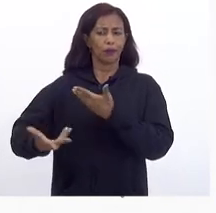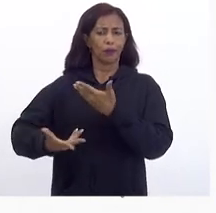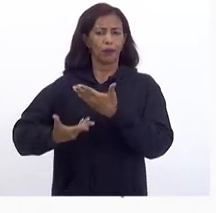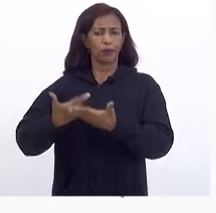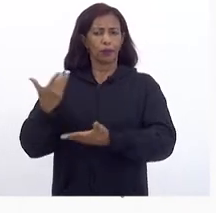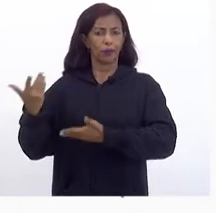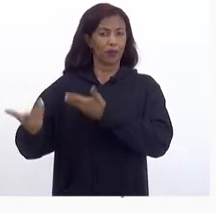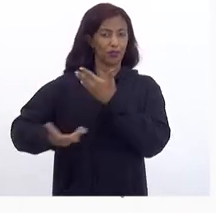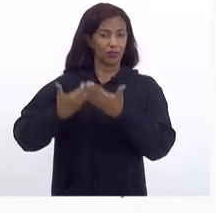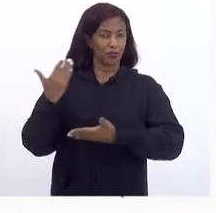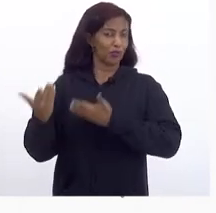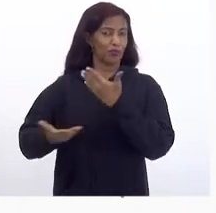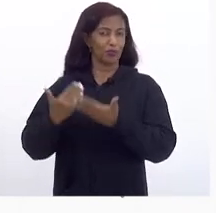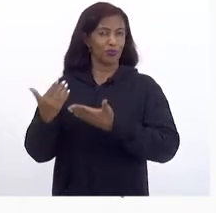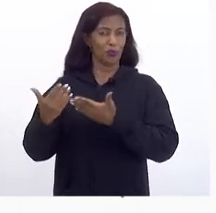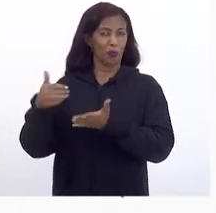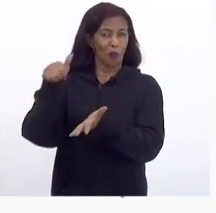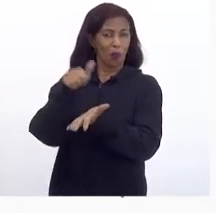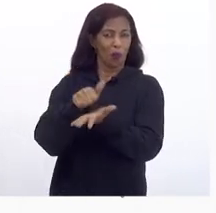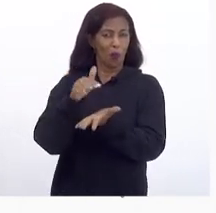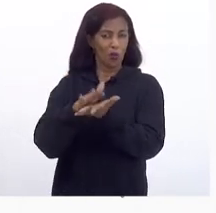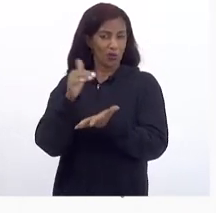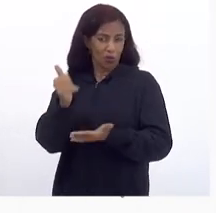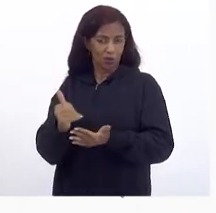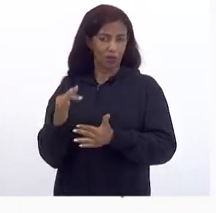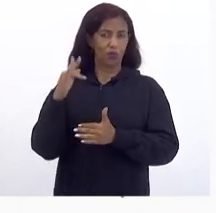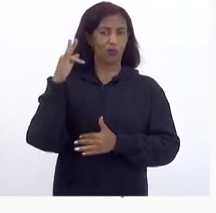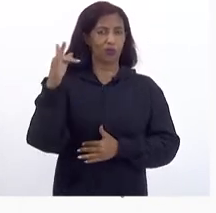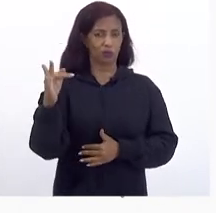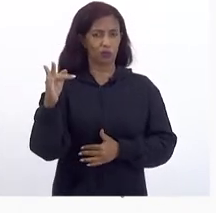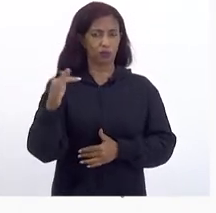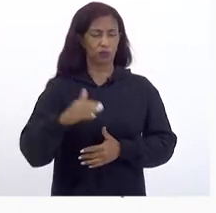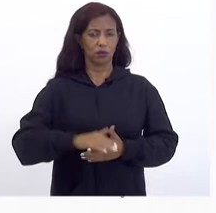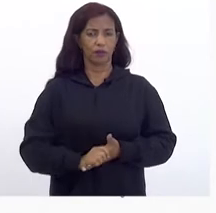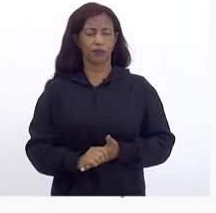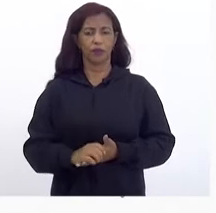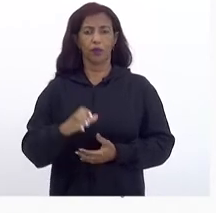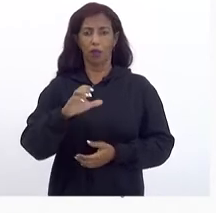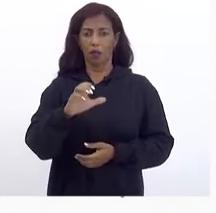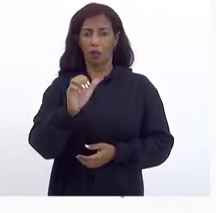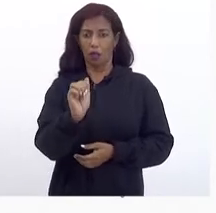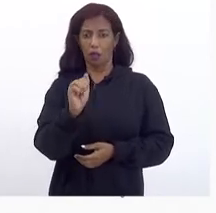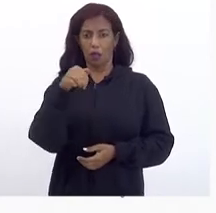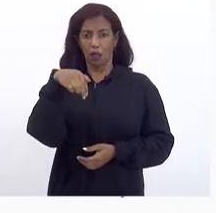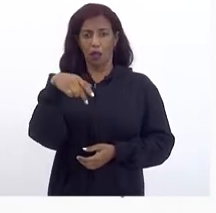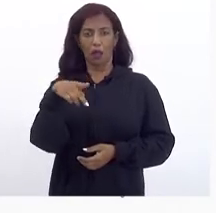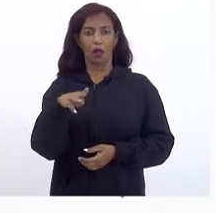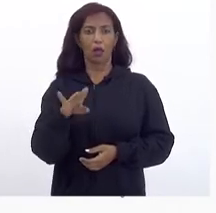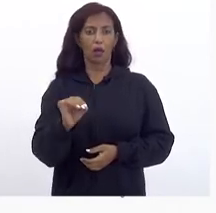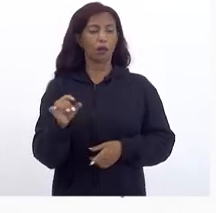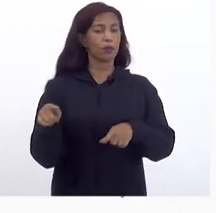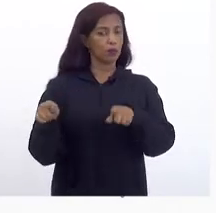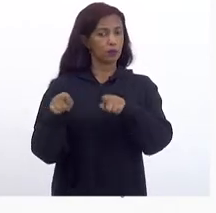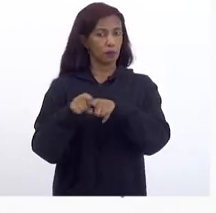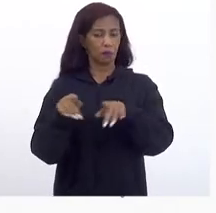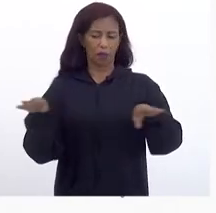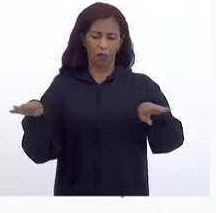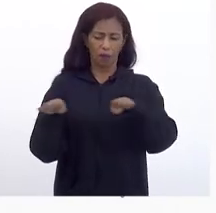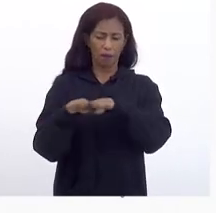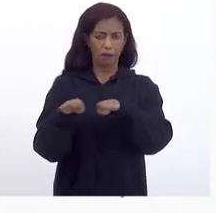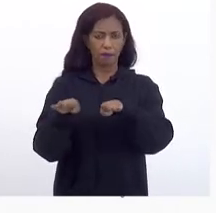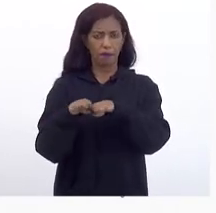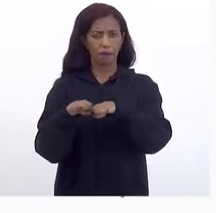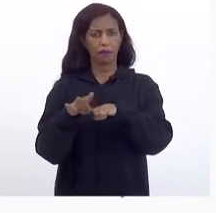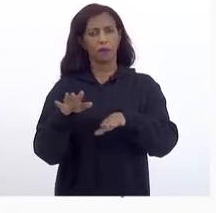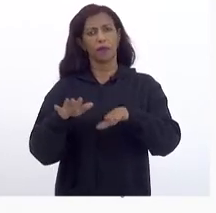pode gerar Consequências Na frente O câmbio Também Da mesma Da mesma Forma